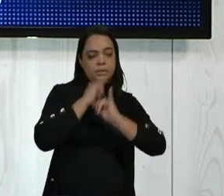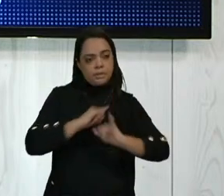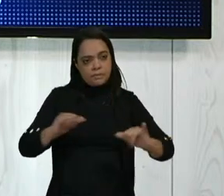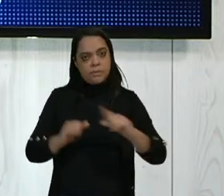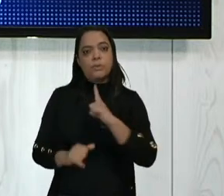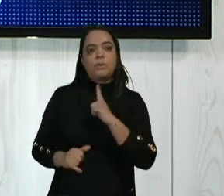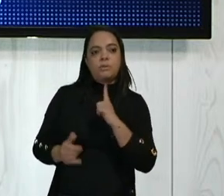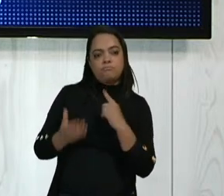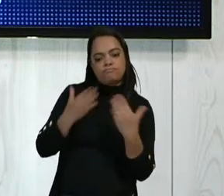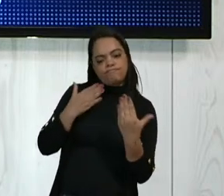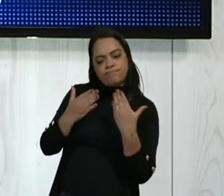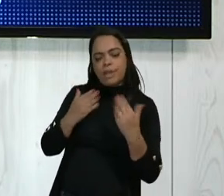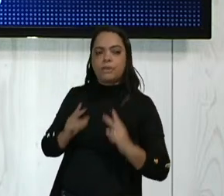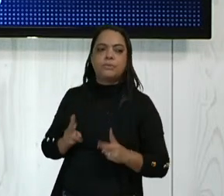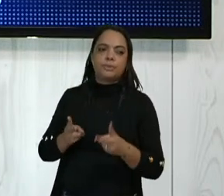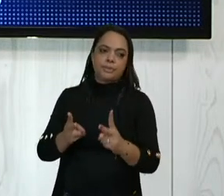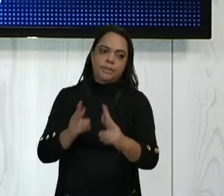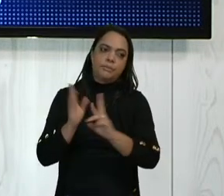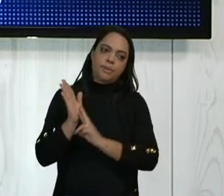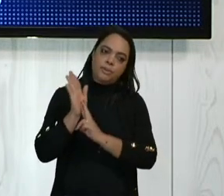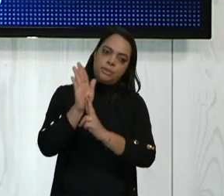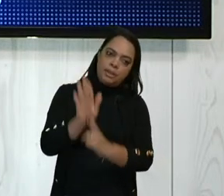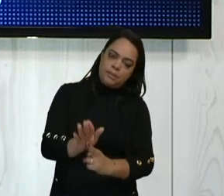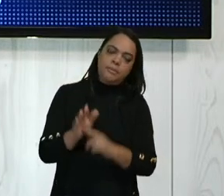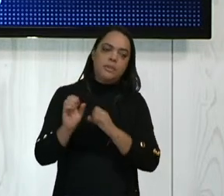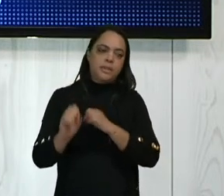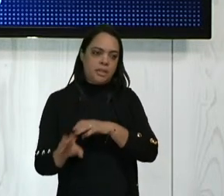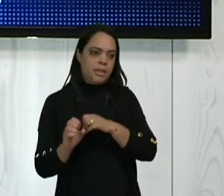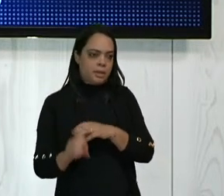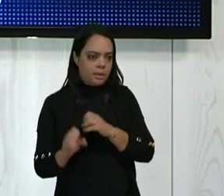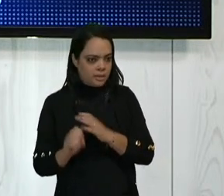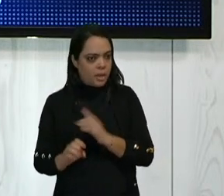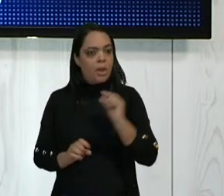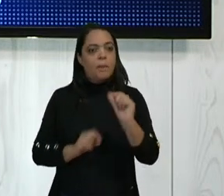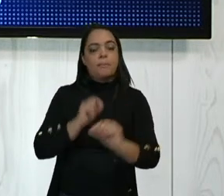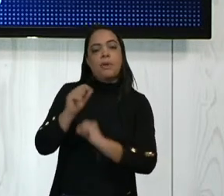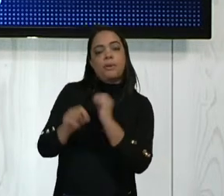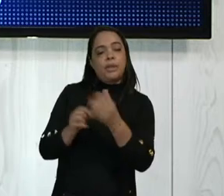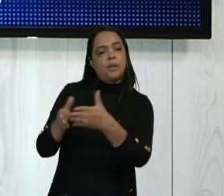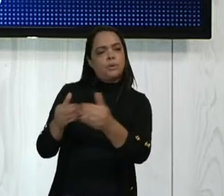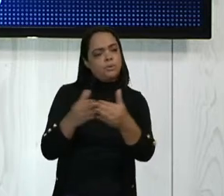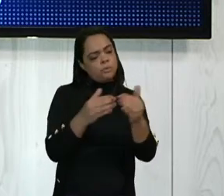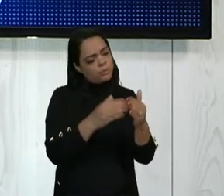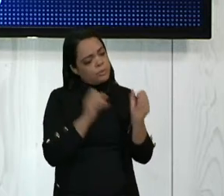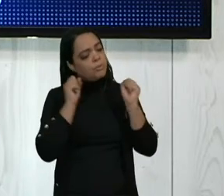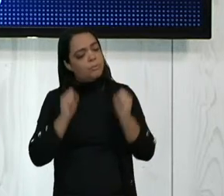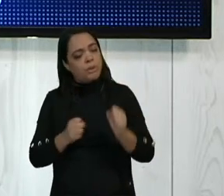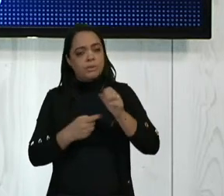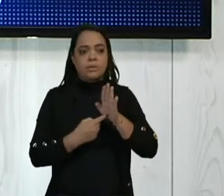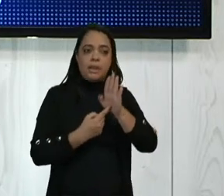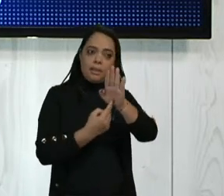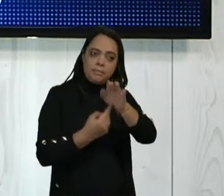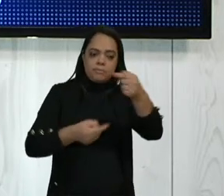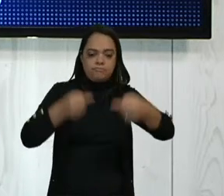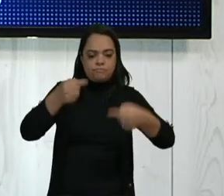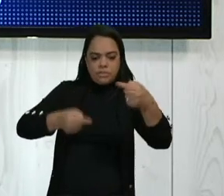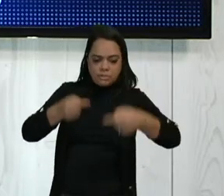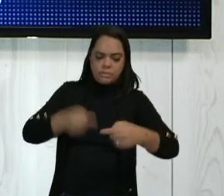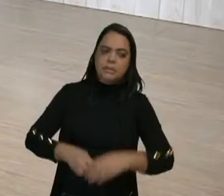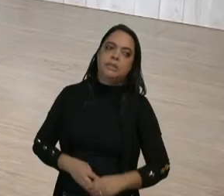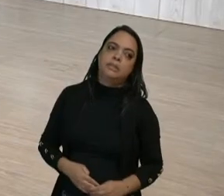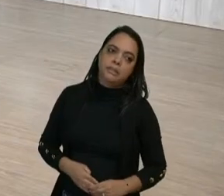mantido o diálogo constante entre os representantes da educação para que as reivindicações possam ser apresentadas e debatidas.